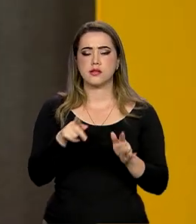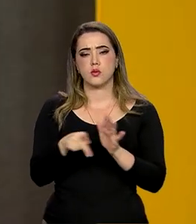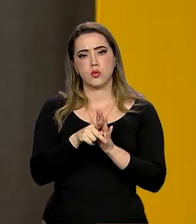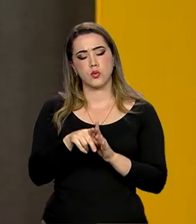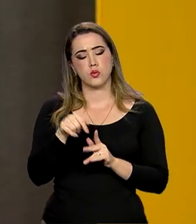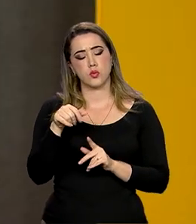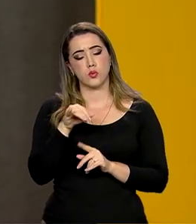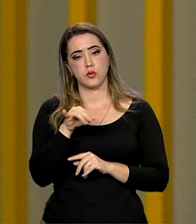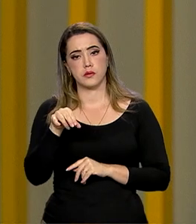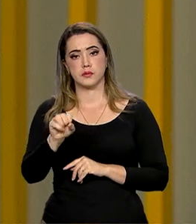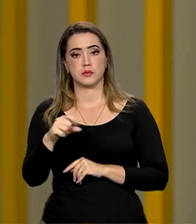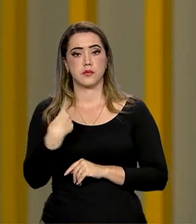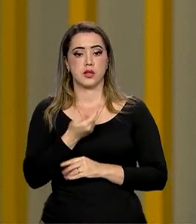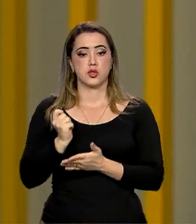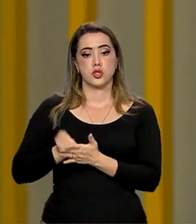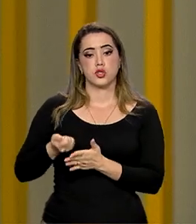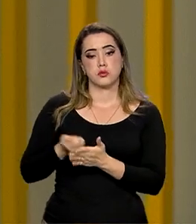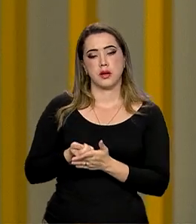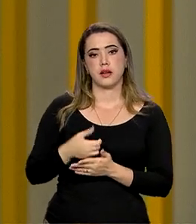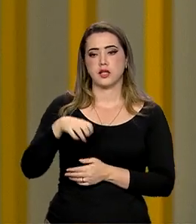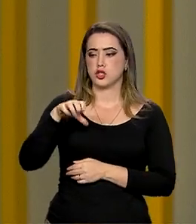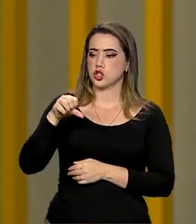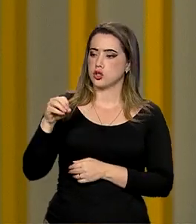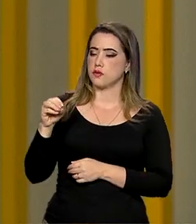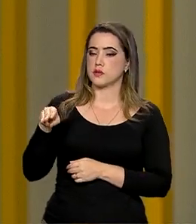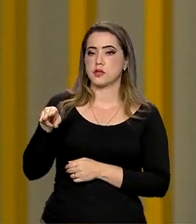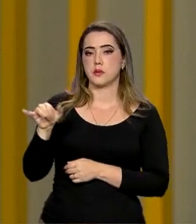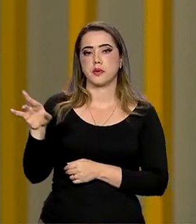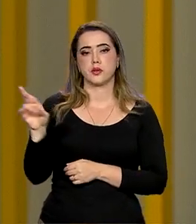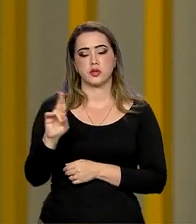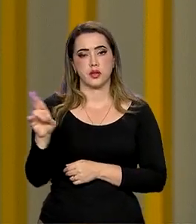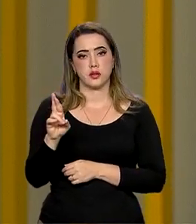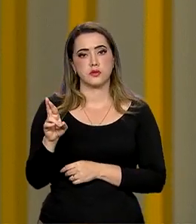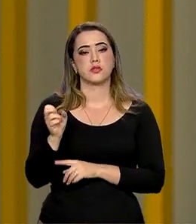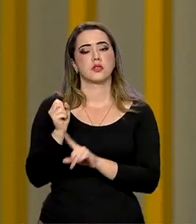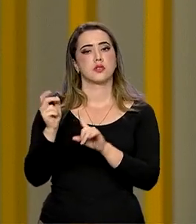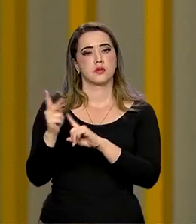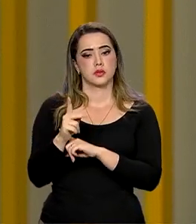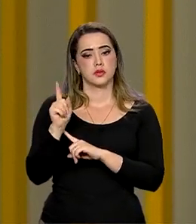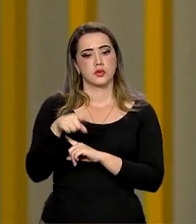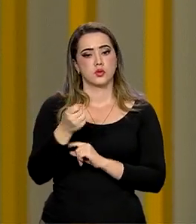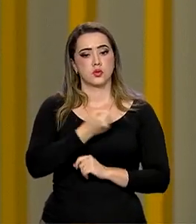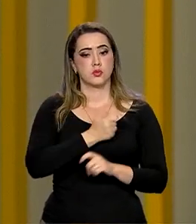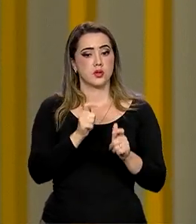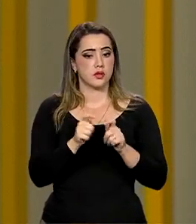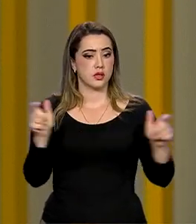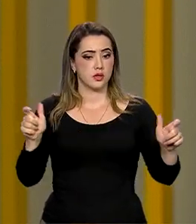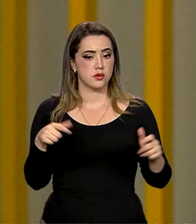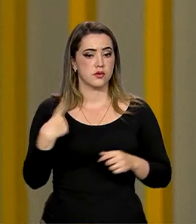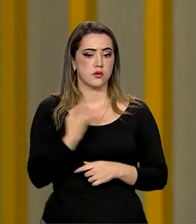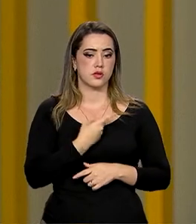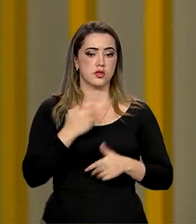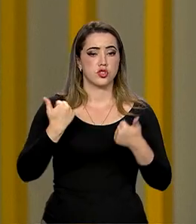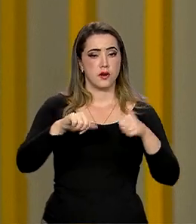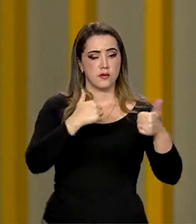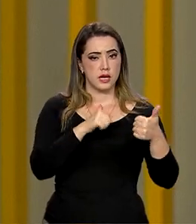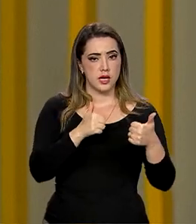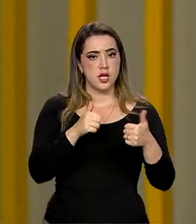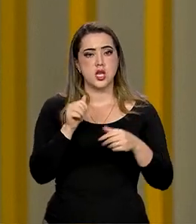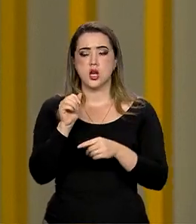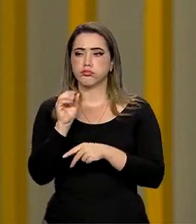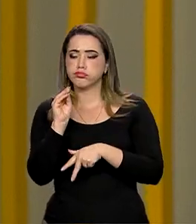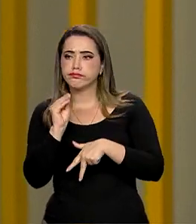quase 900 bilhões de reais. Então, a Previdência, realmente, os números são muito grandes. Então, quando nós fazemos algum atendimento